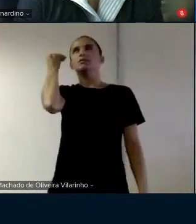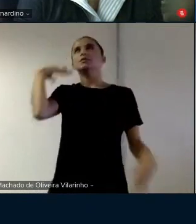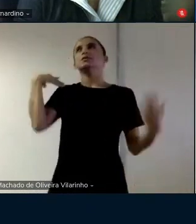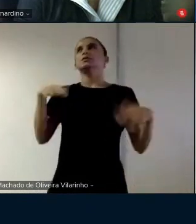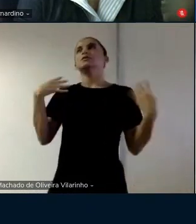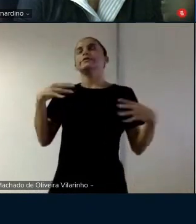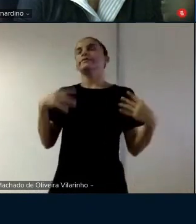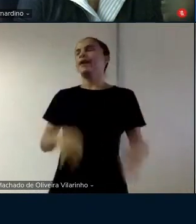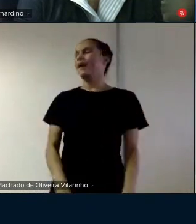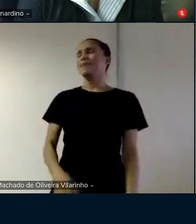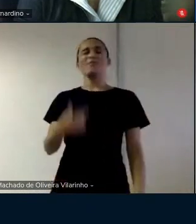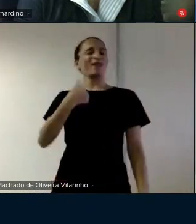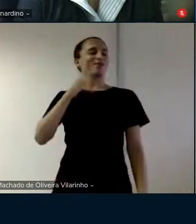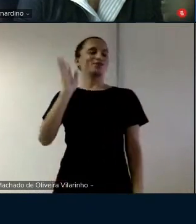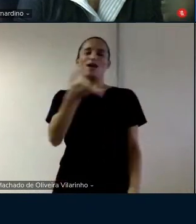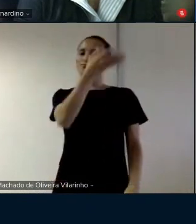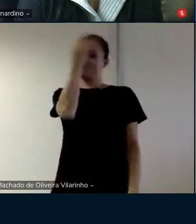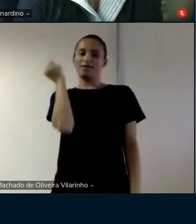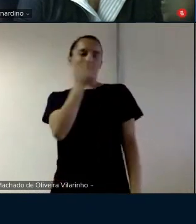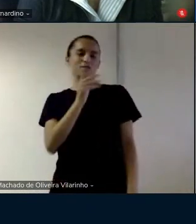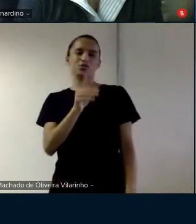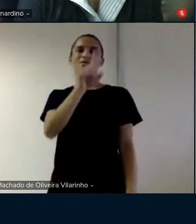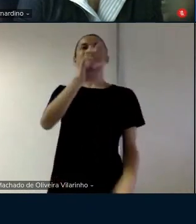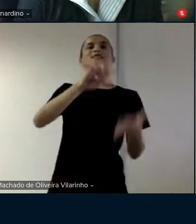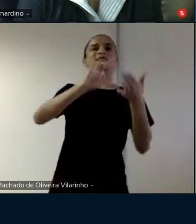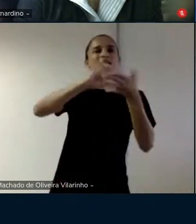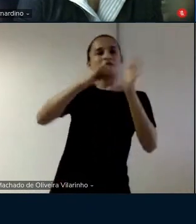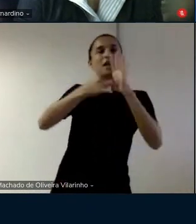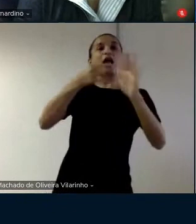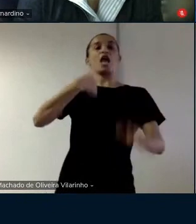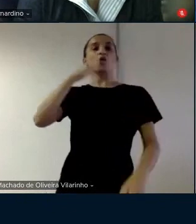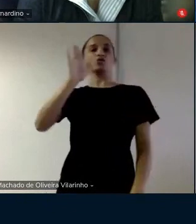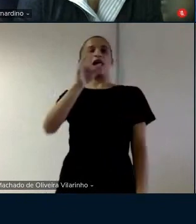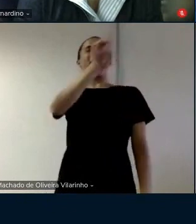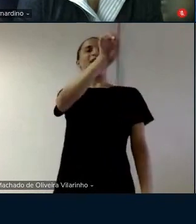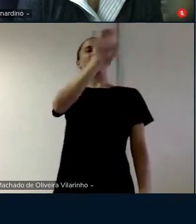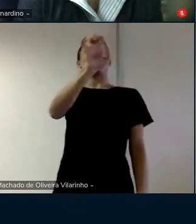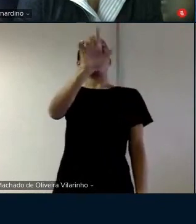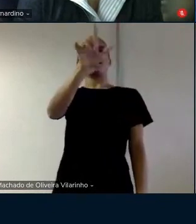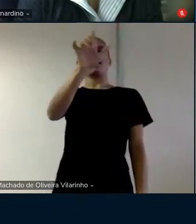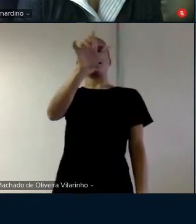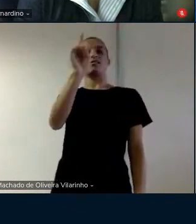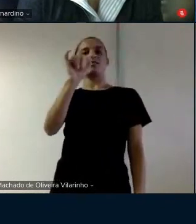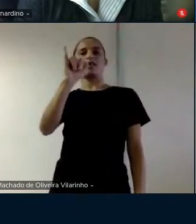deixa eu ver aqui 96 98